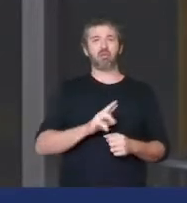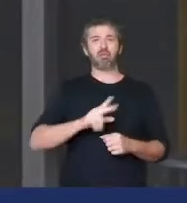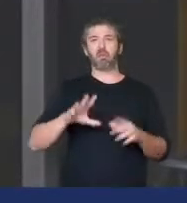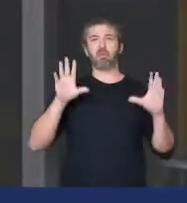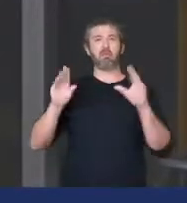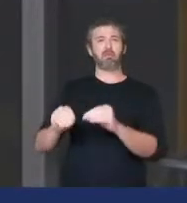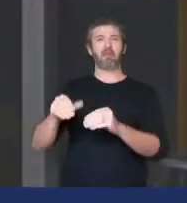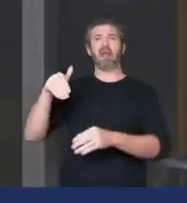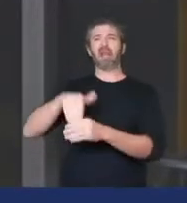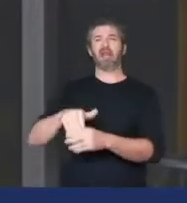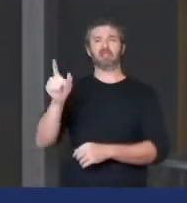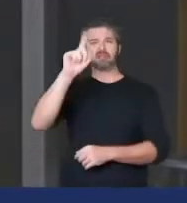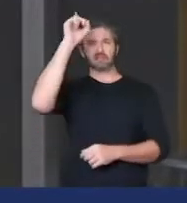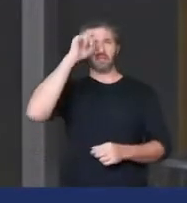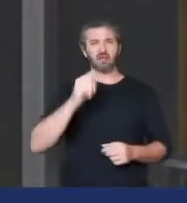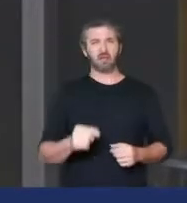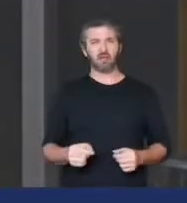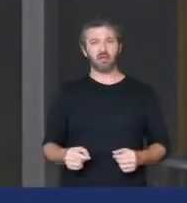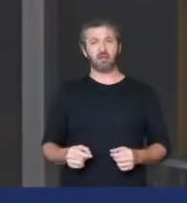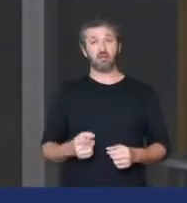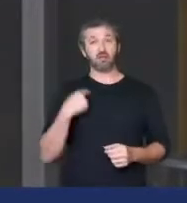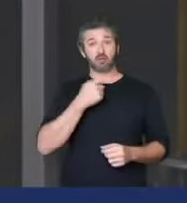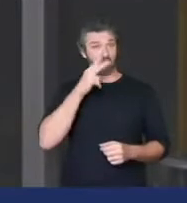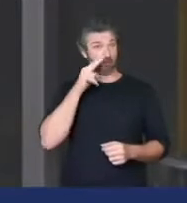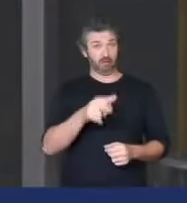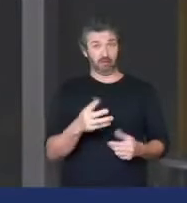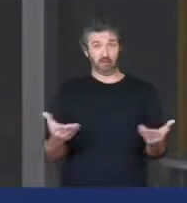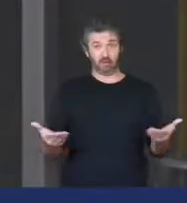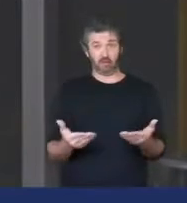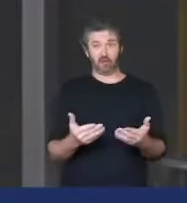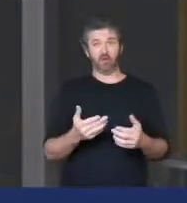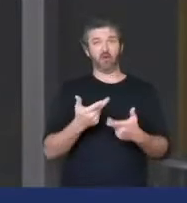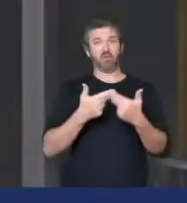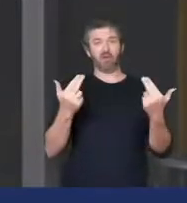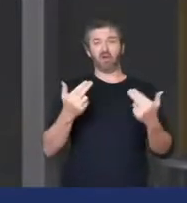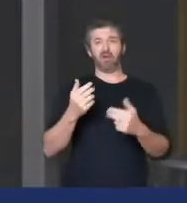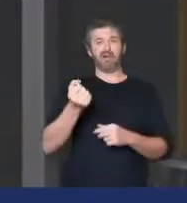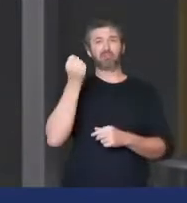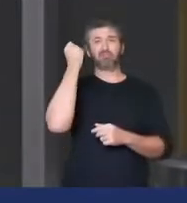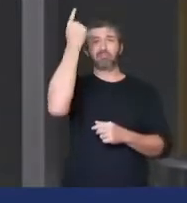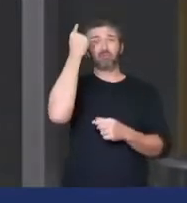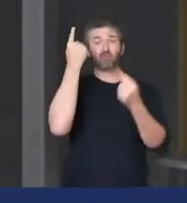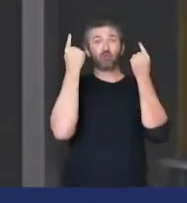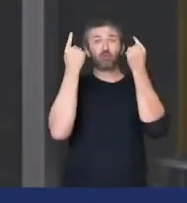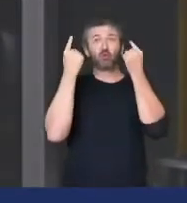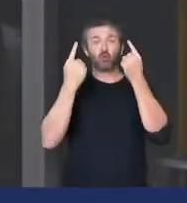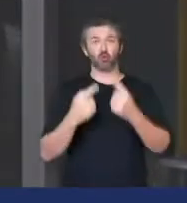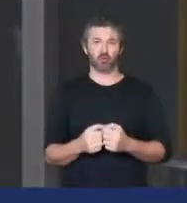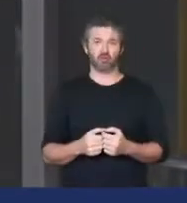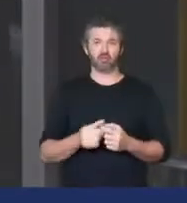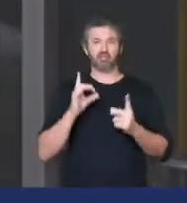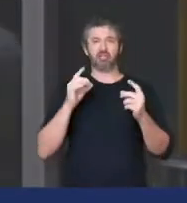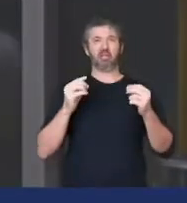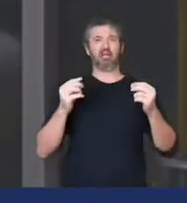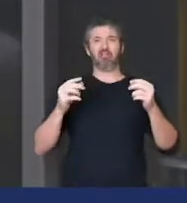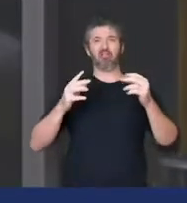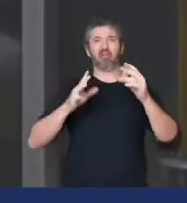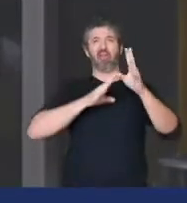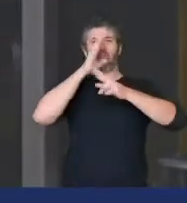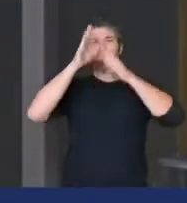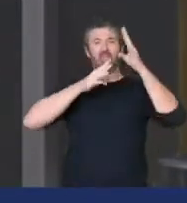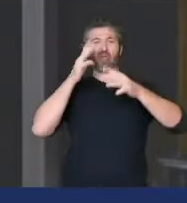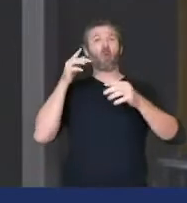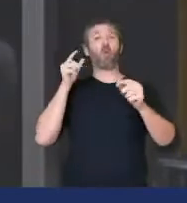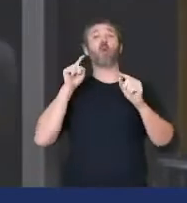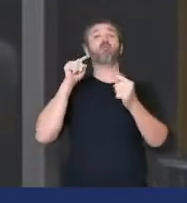em eleições. Nós estamos vendo uma situação estapafúrdia. É só agitação. Com o objetivo de